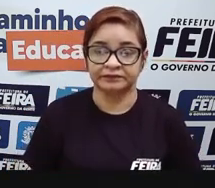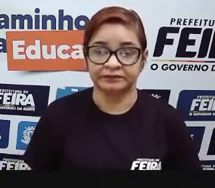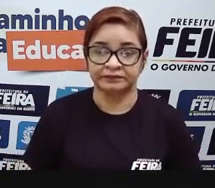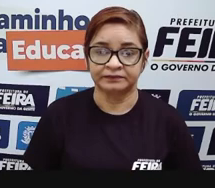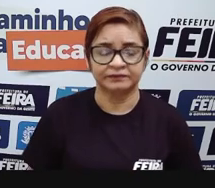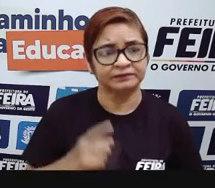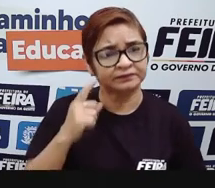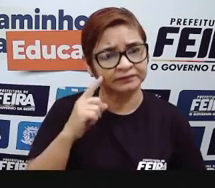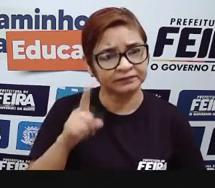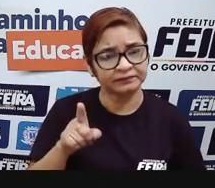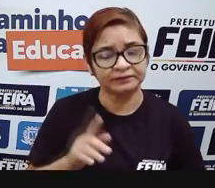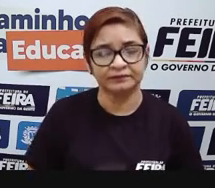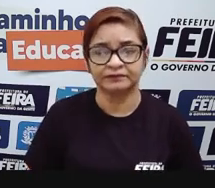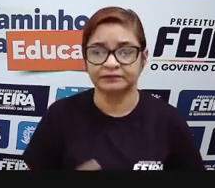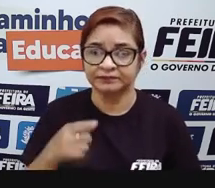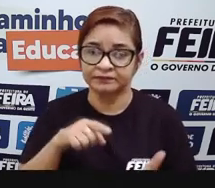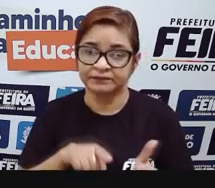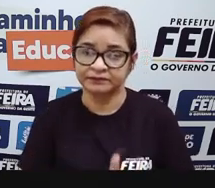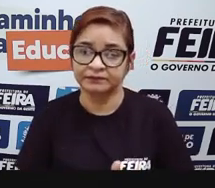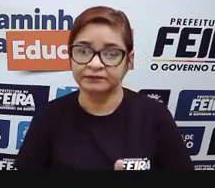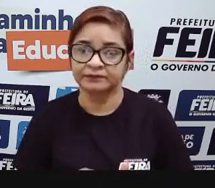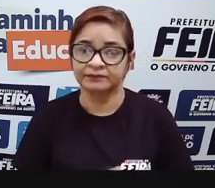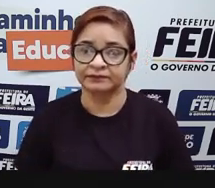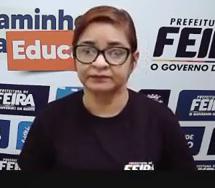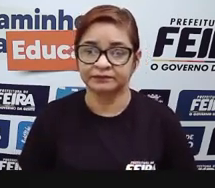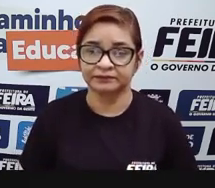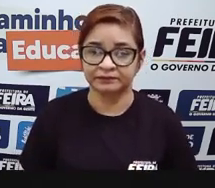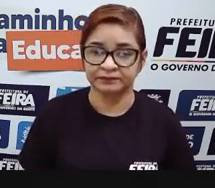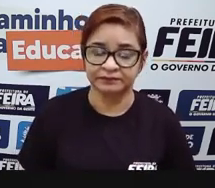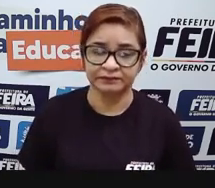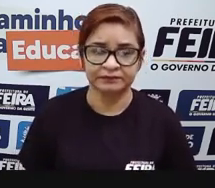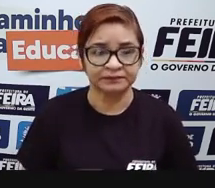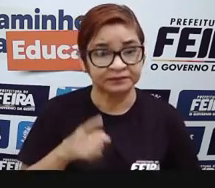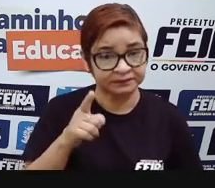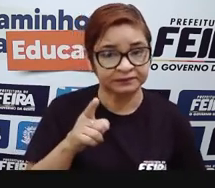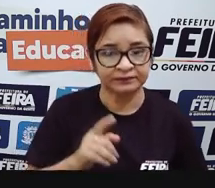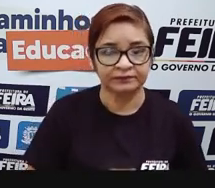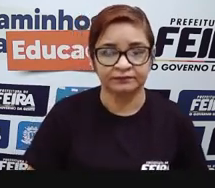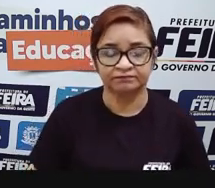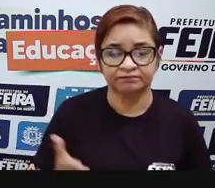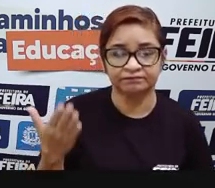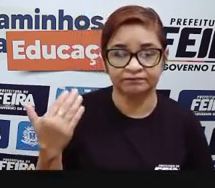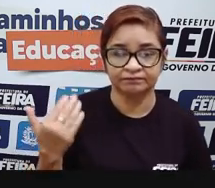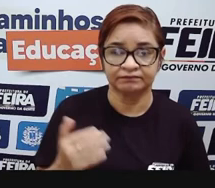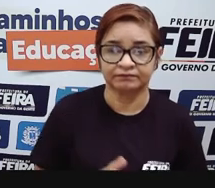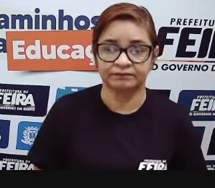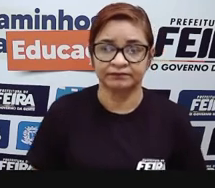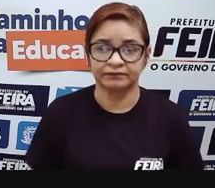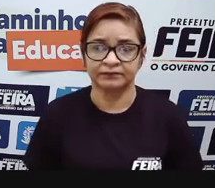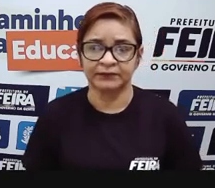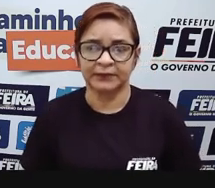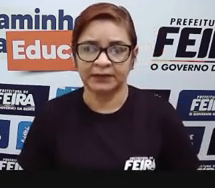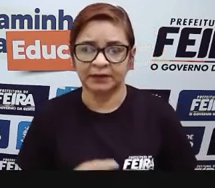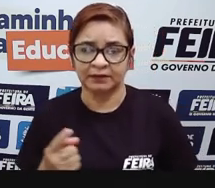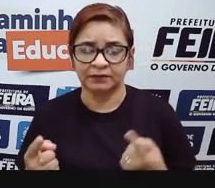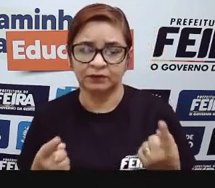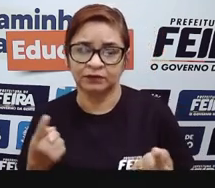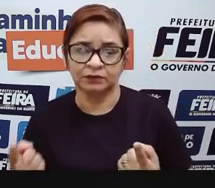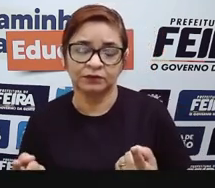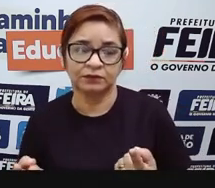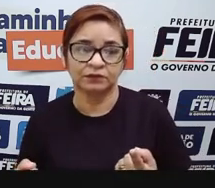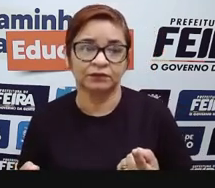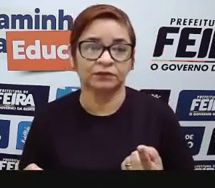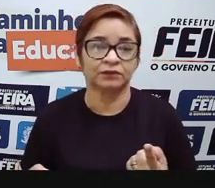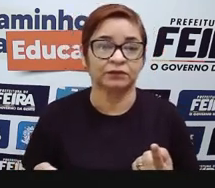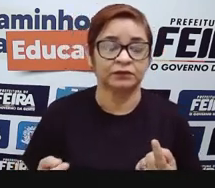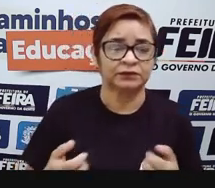aqui, eu trago uma pergunta pra vocês, eu quero saber de vocês. Se você já se candidatou a alguma vaga temporária no comércio